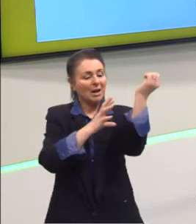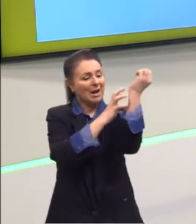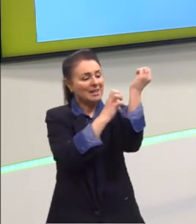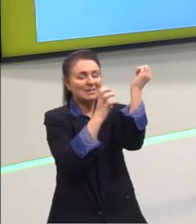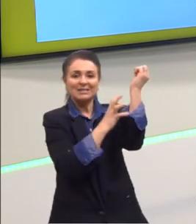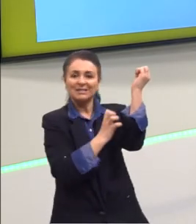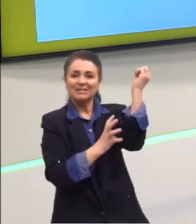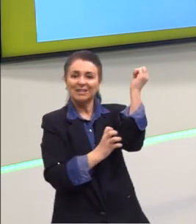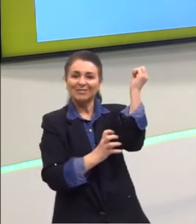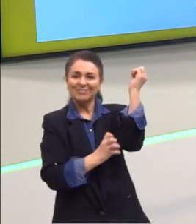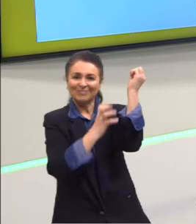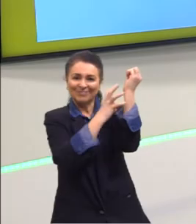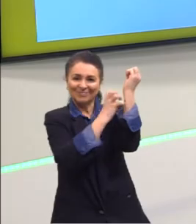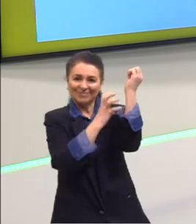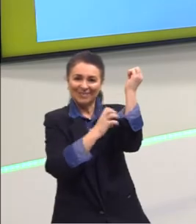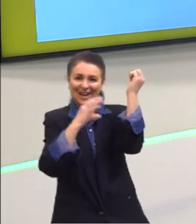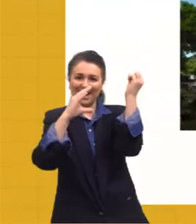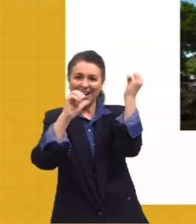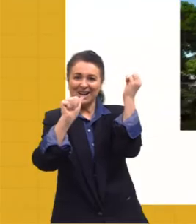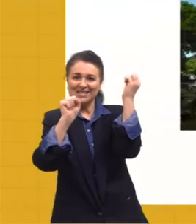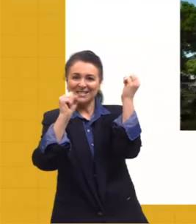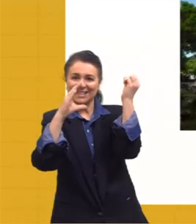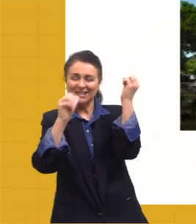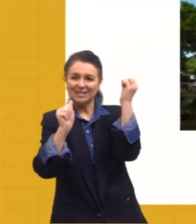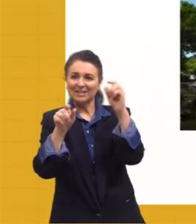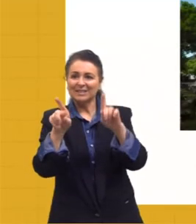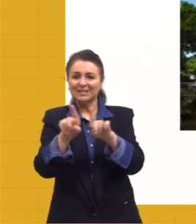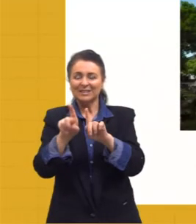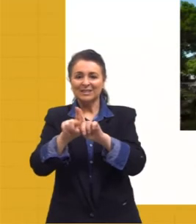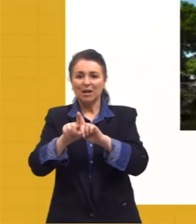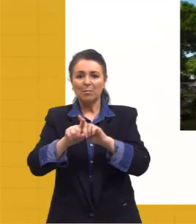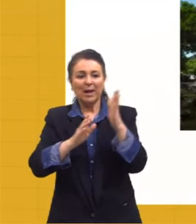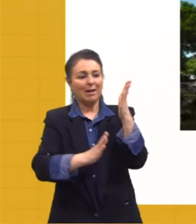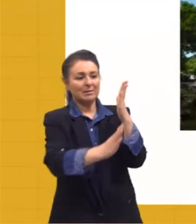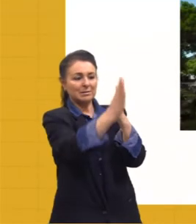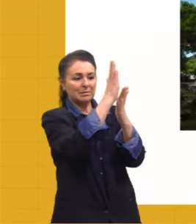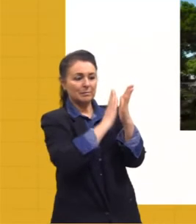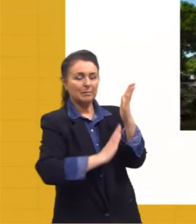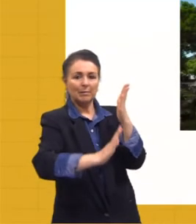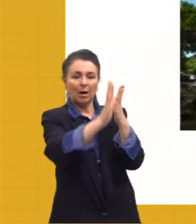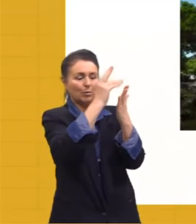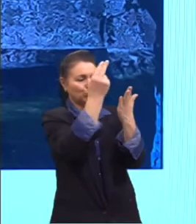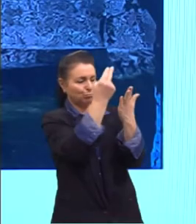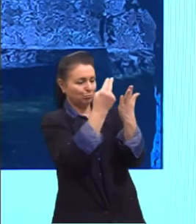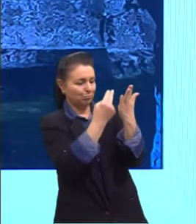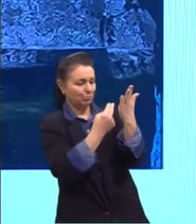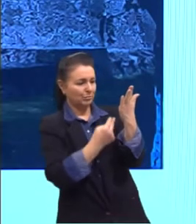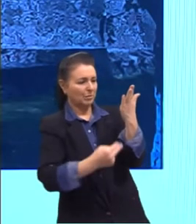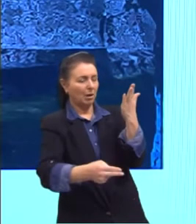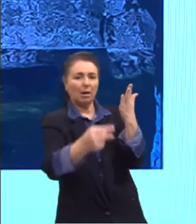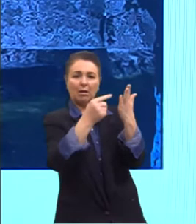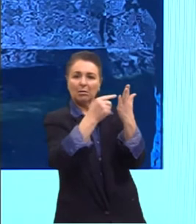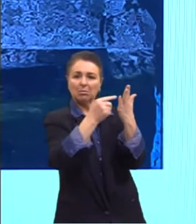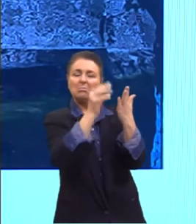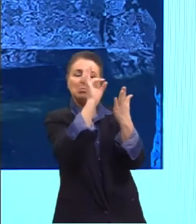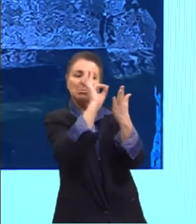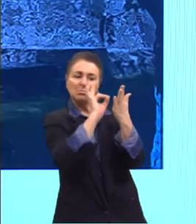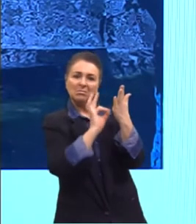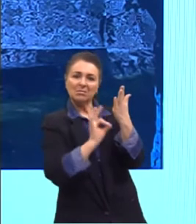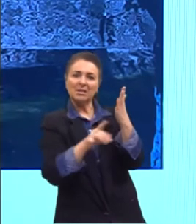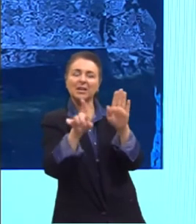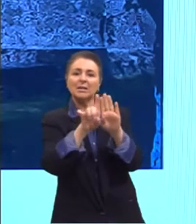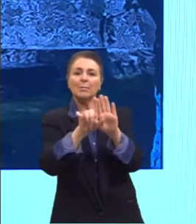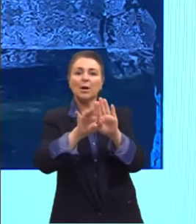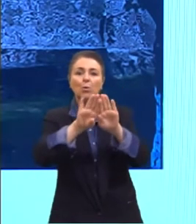plantas, olha que interessante. Também nas paredes, decorando as pirâmides, e em algumas